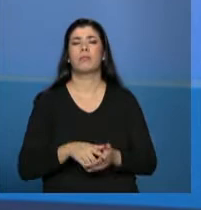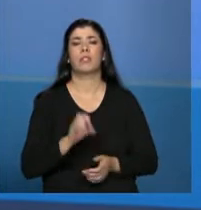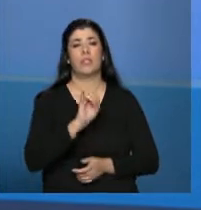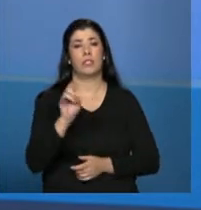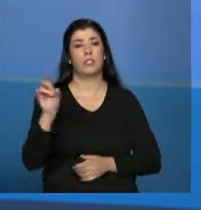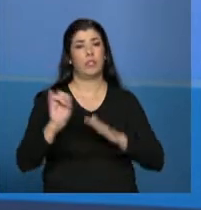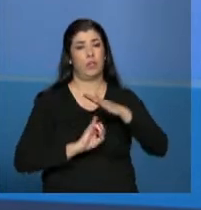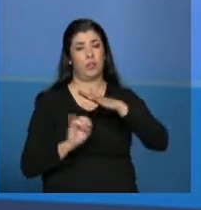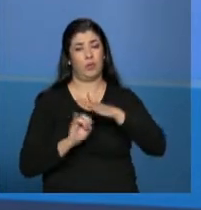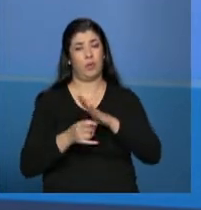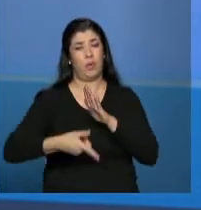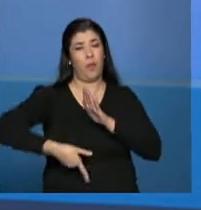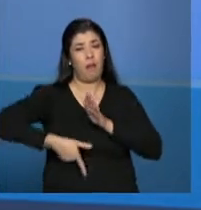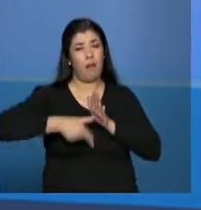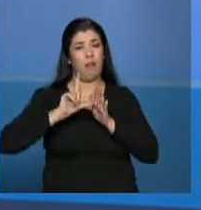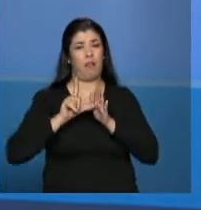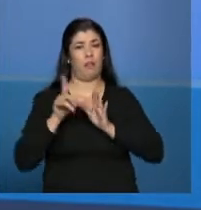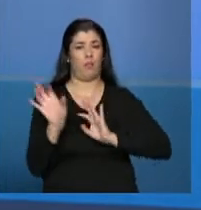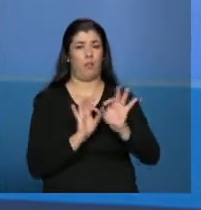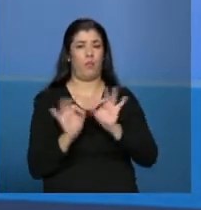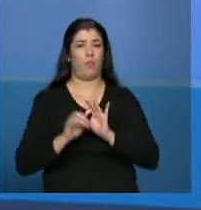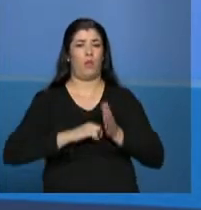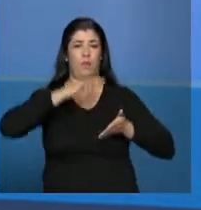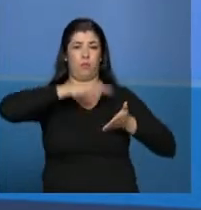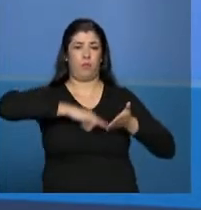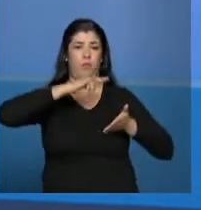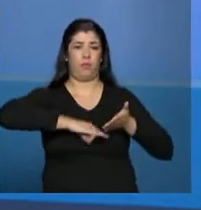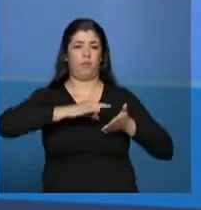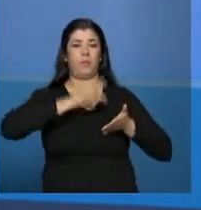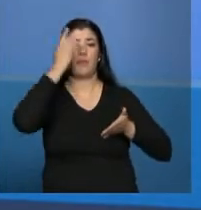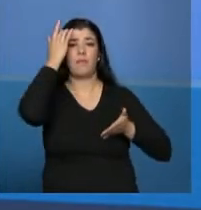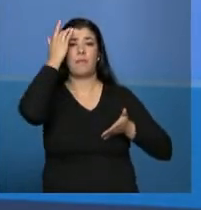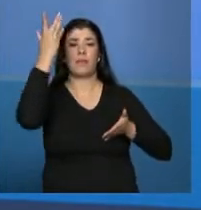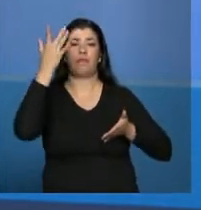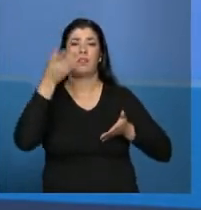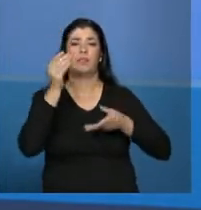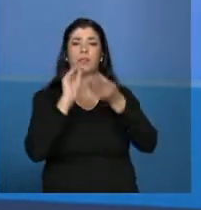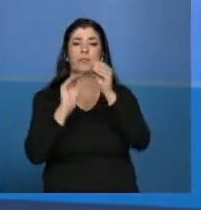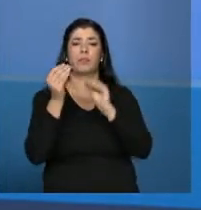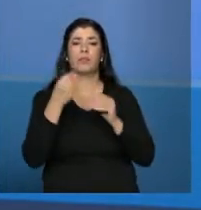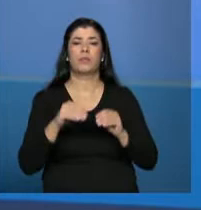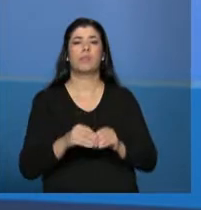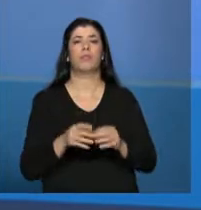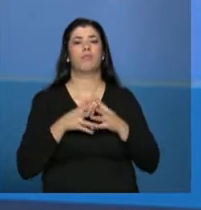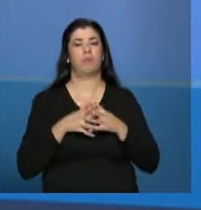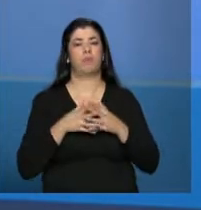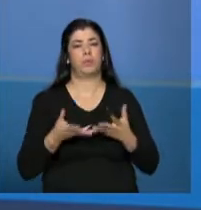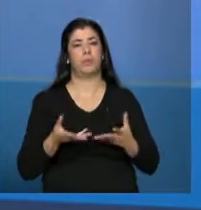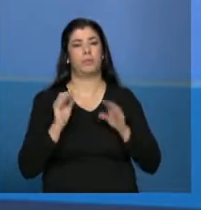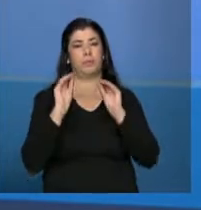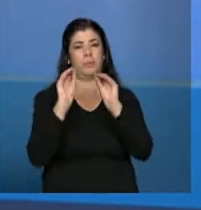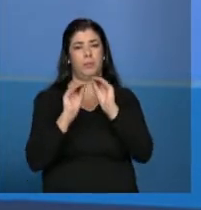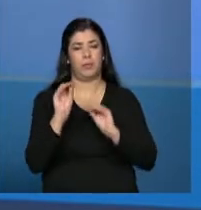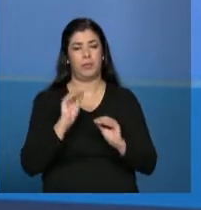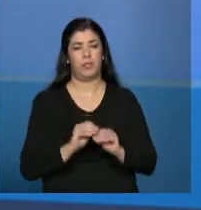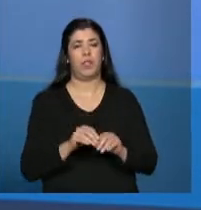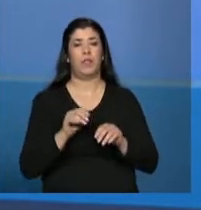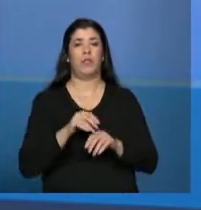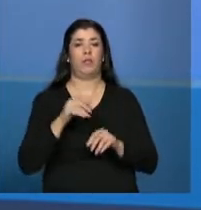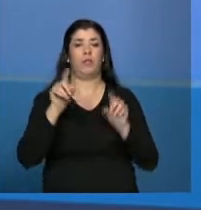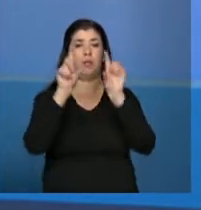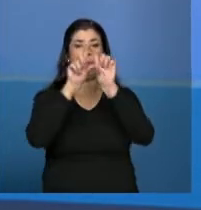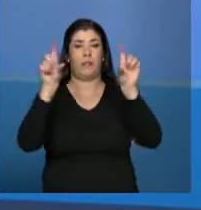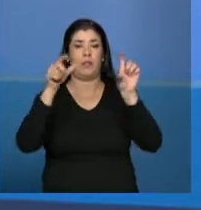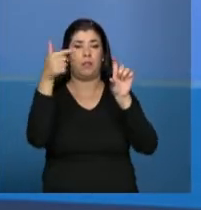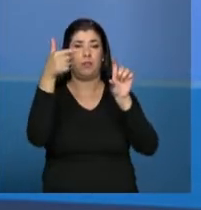já puder, e adiantando essas informações, facilita muito no momento da visita, porque são informações mais robustas. No sistema, na sessão 12, a gente